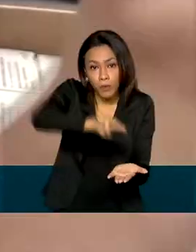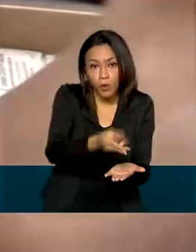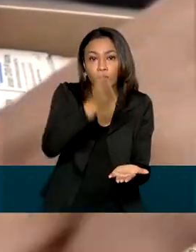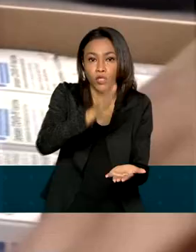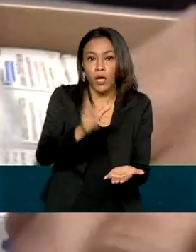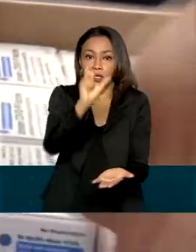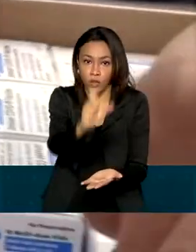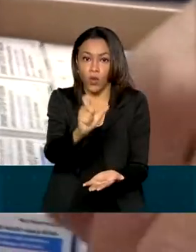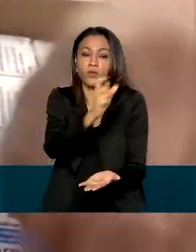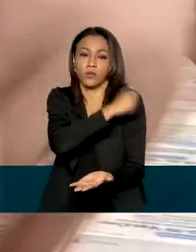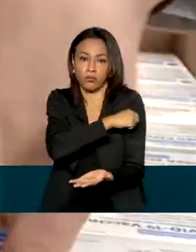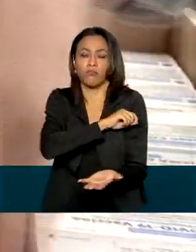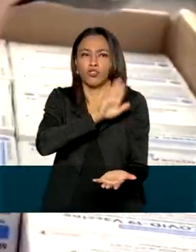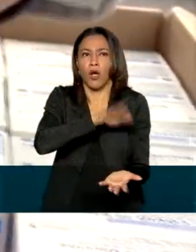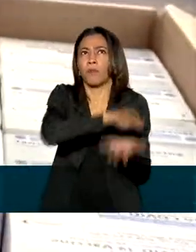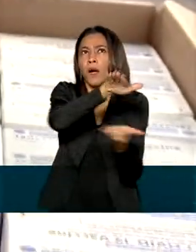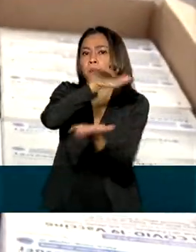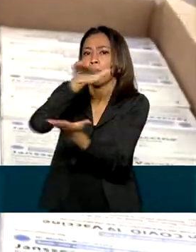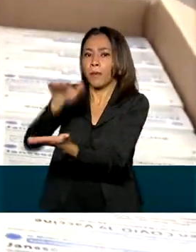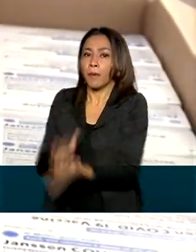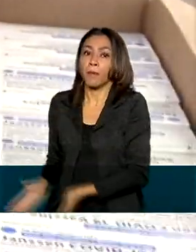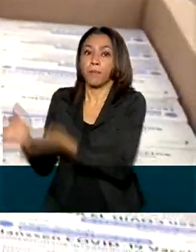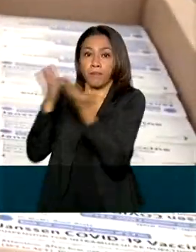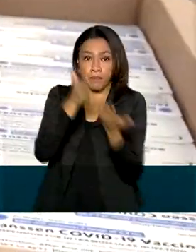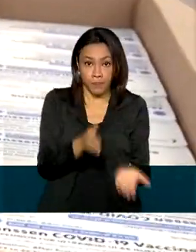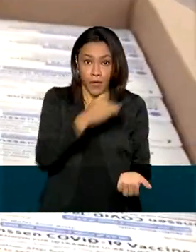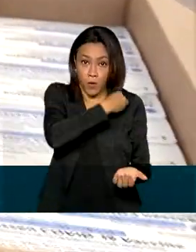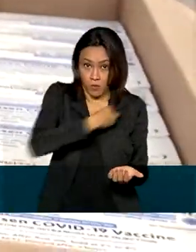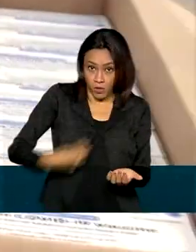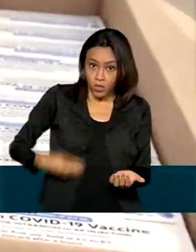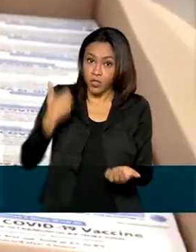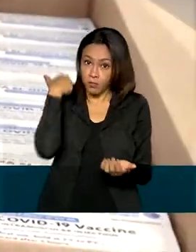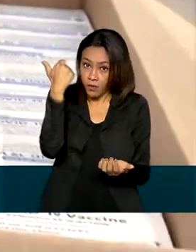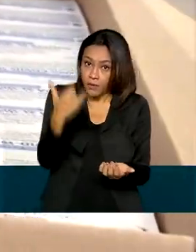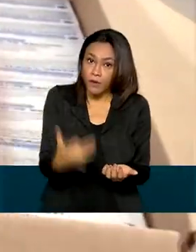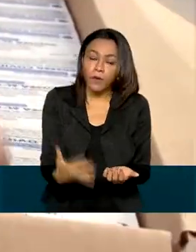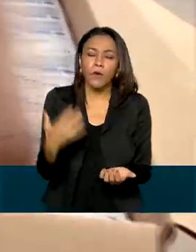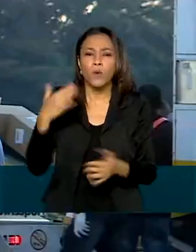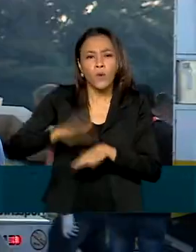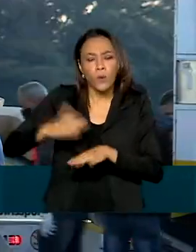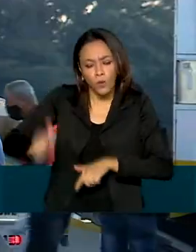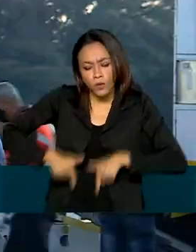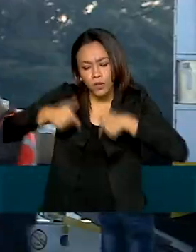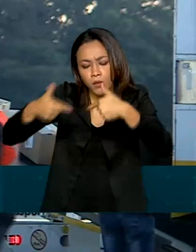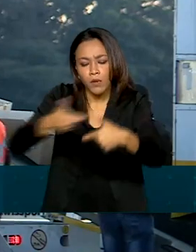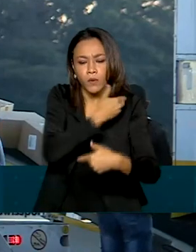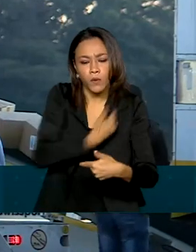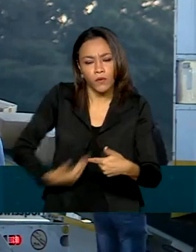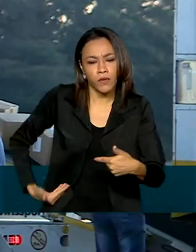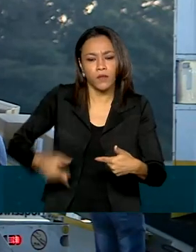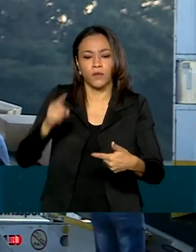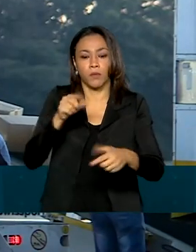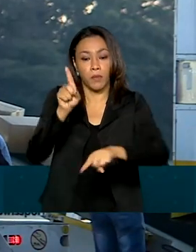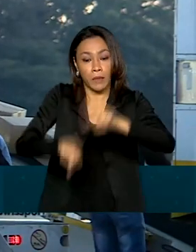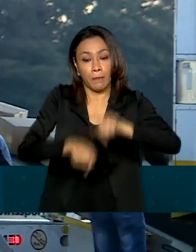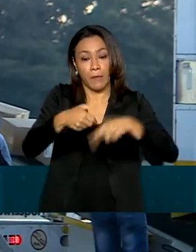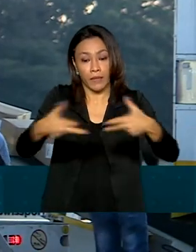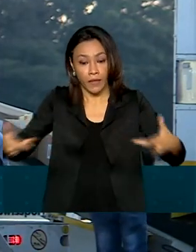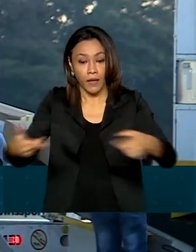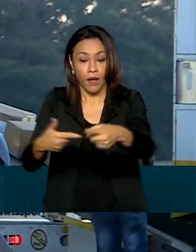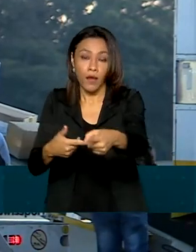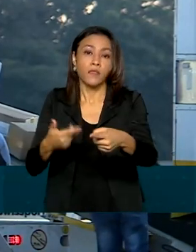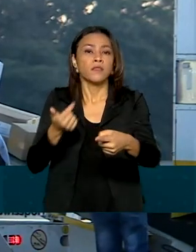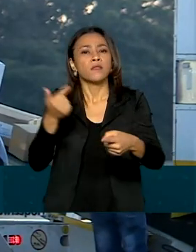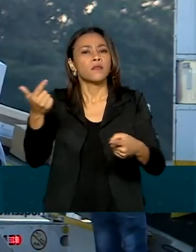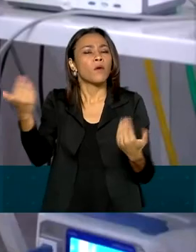estados. Além disso, Queiroga citou iniciativas do governo para a aquisição de imunizantes, insumos e equipamentos junto a